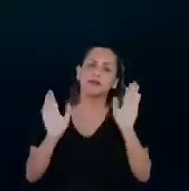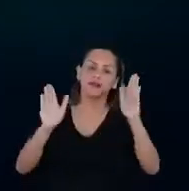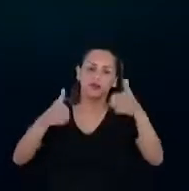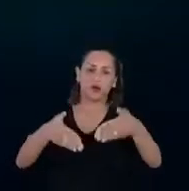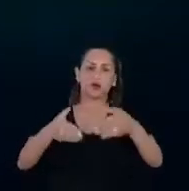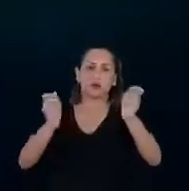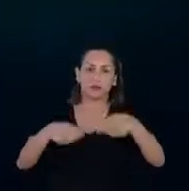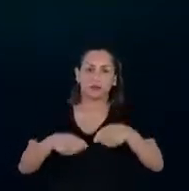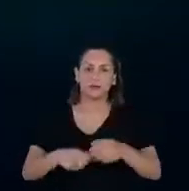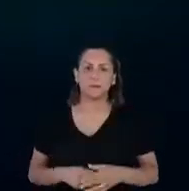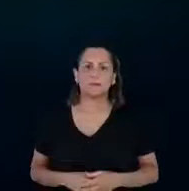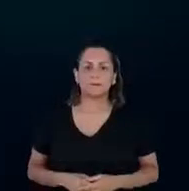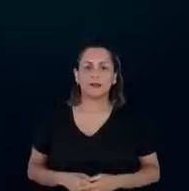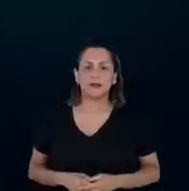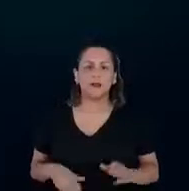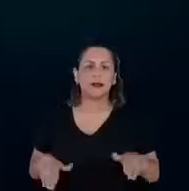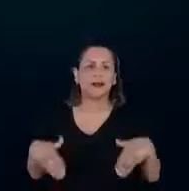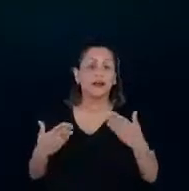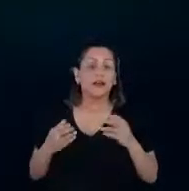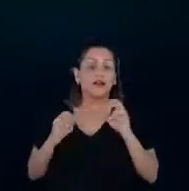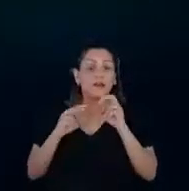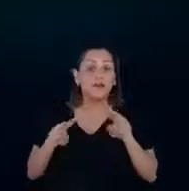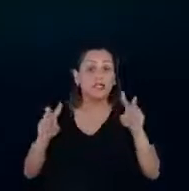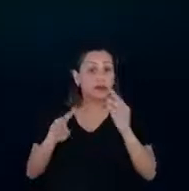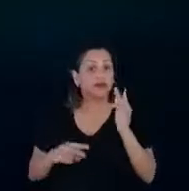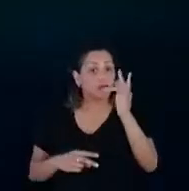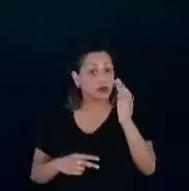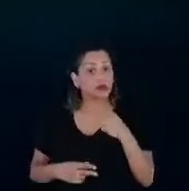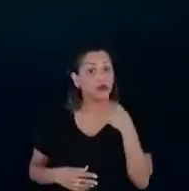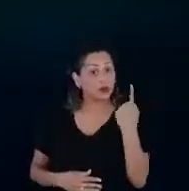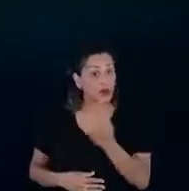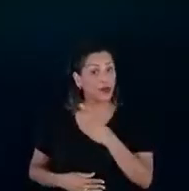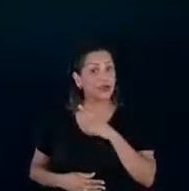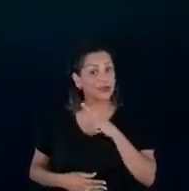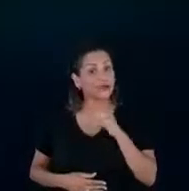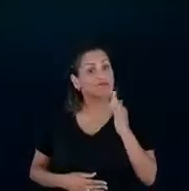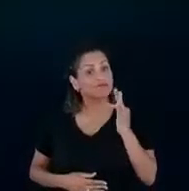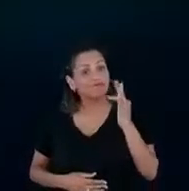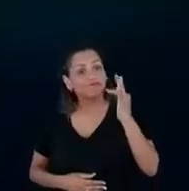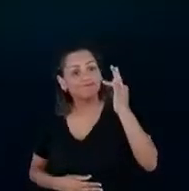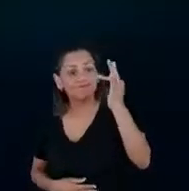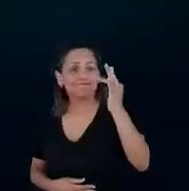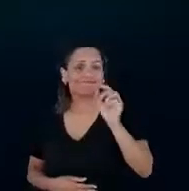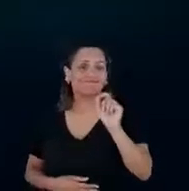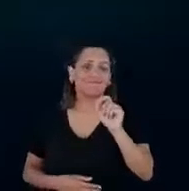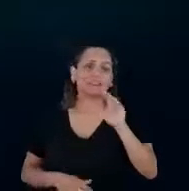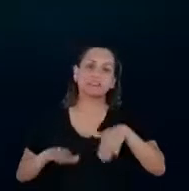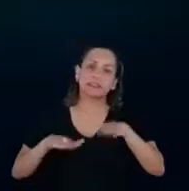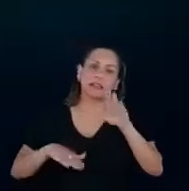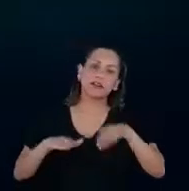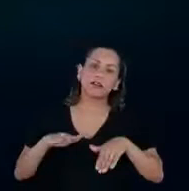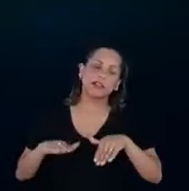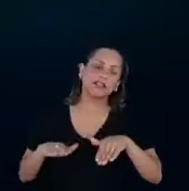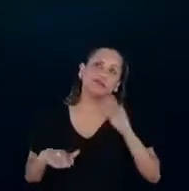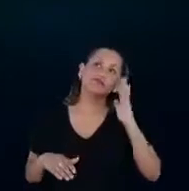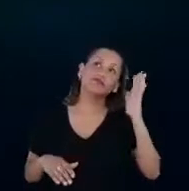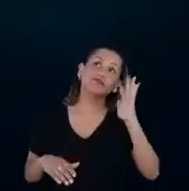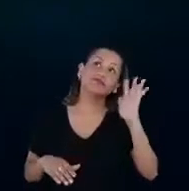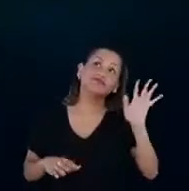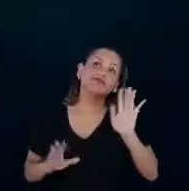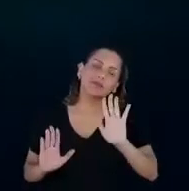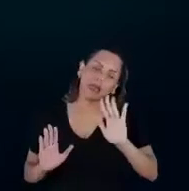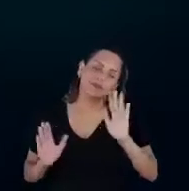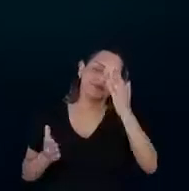Então, é uma visão de futuro que a gente vislumbra aqui, talvez um pouco tópica ainda, mas a gente acredita